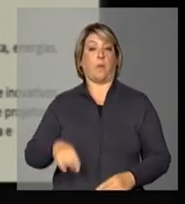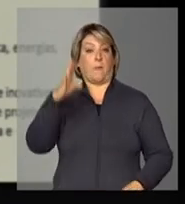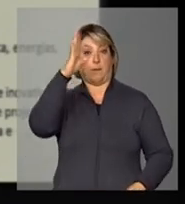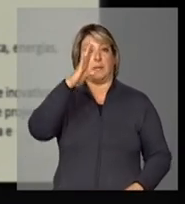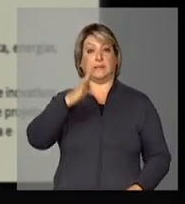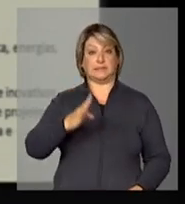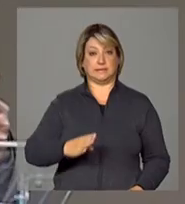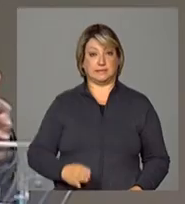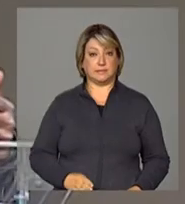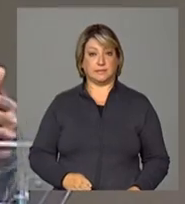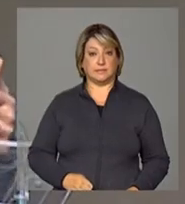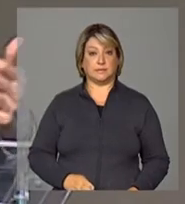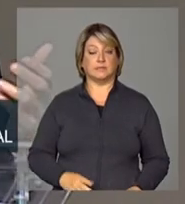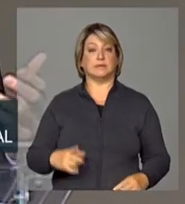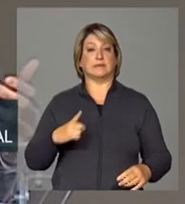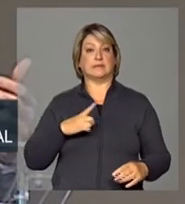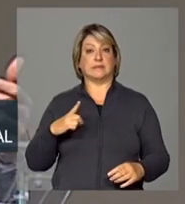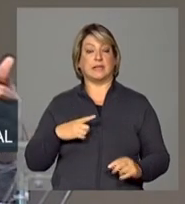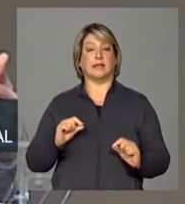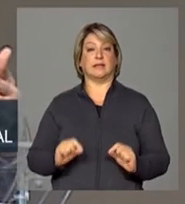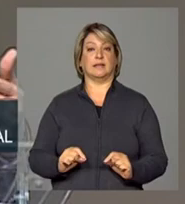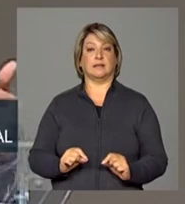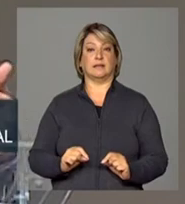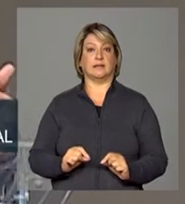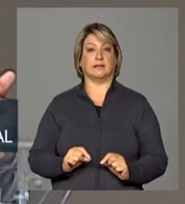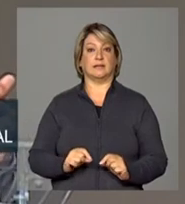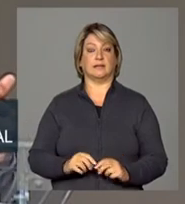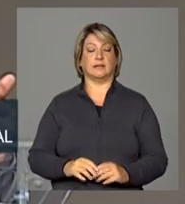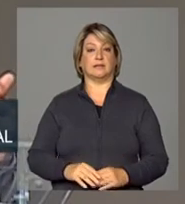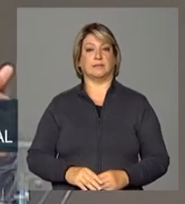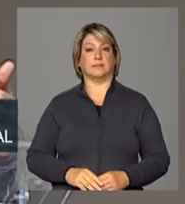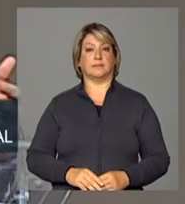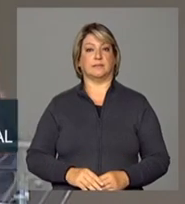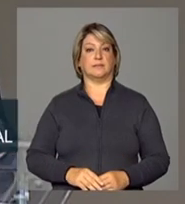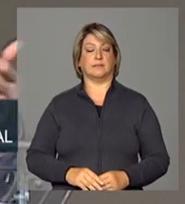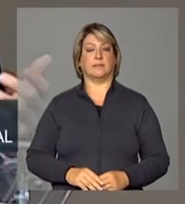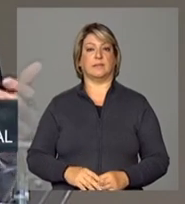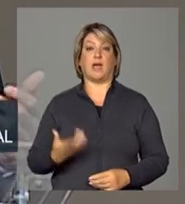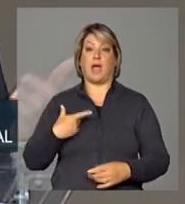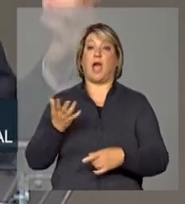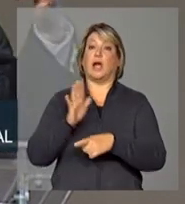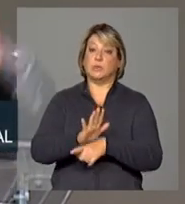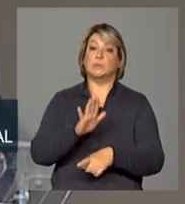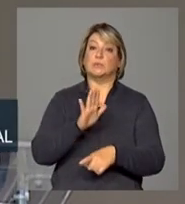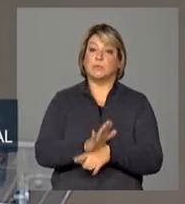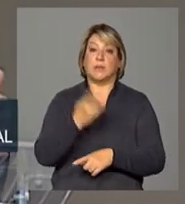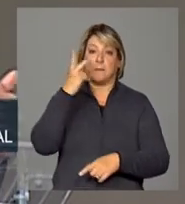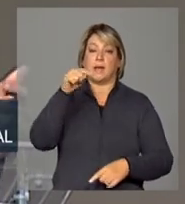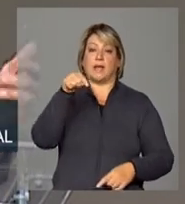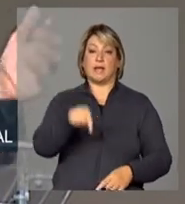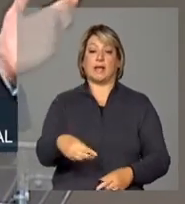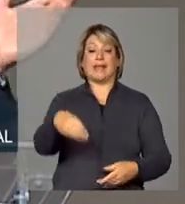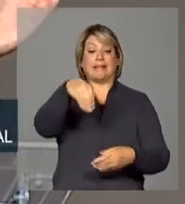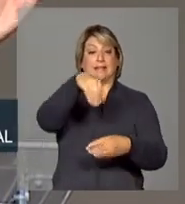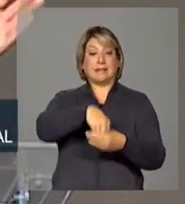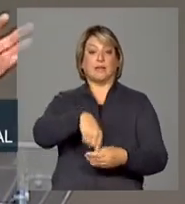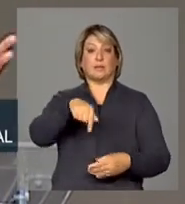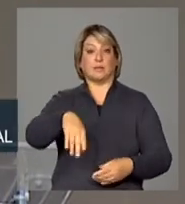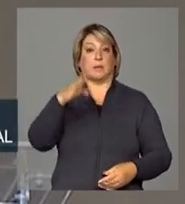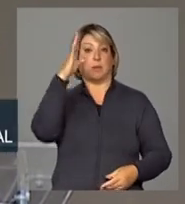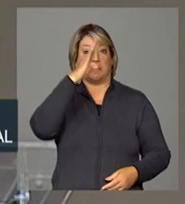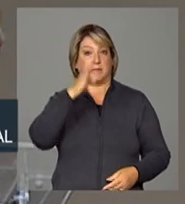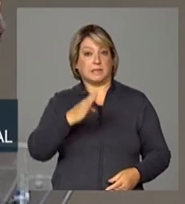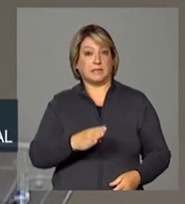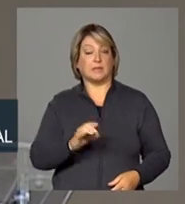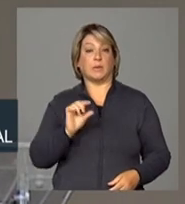Brasil tem contribuído para ele, e dentro do Brasil, o que o